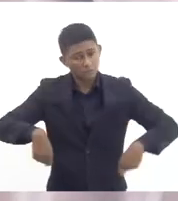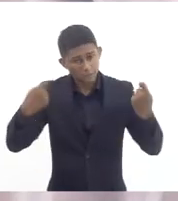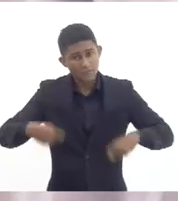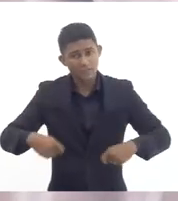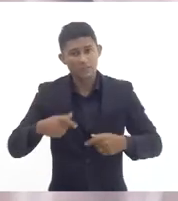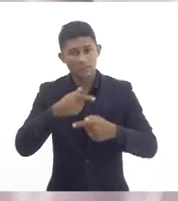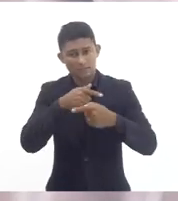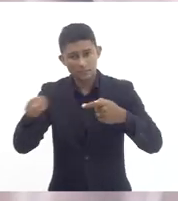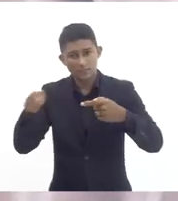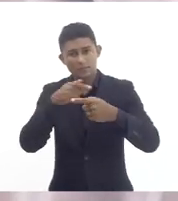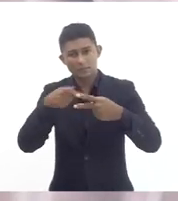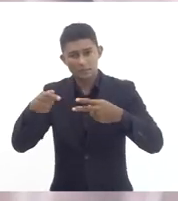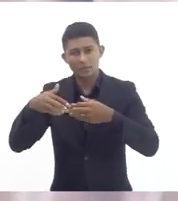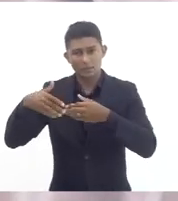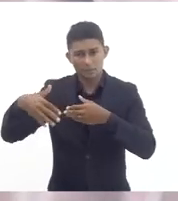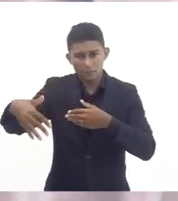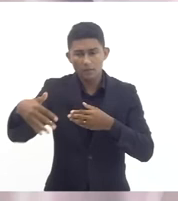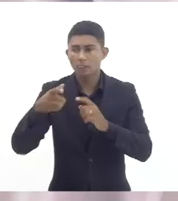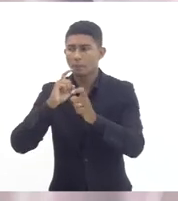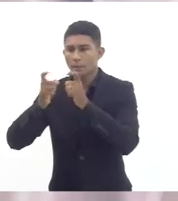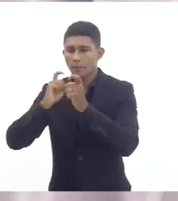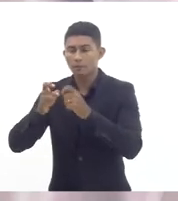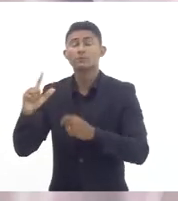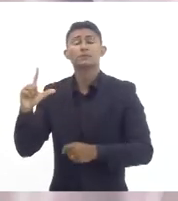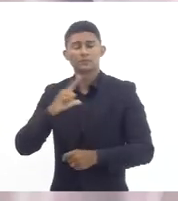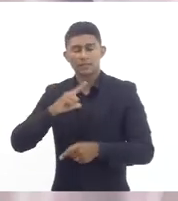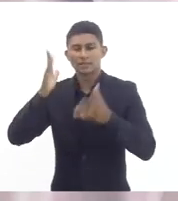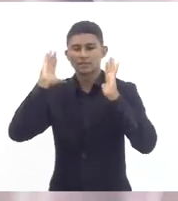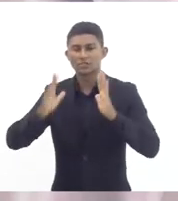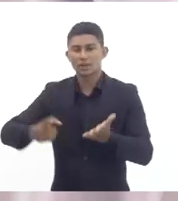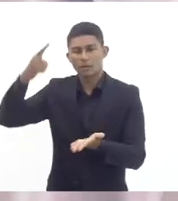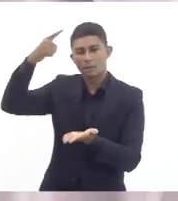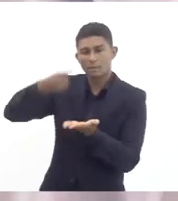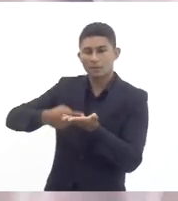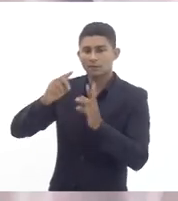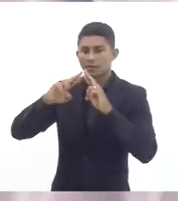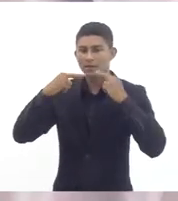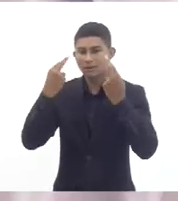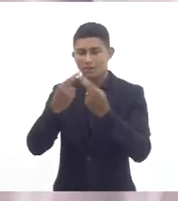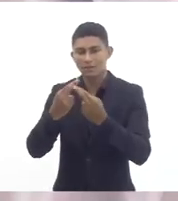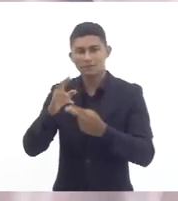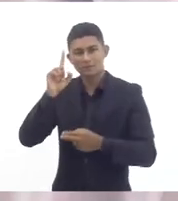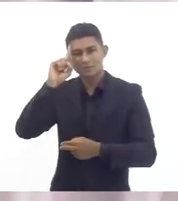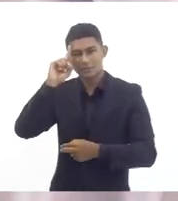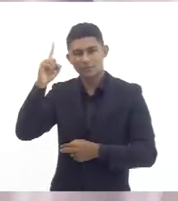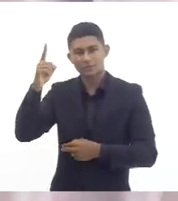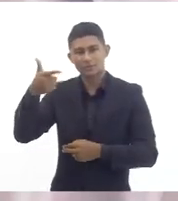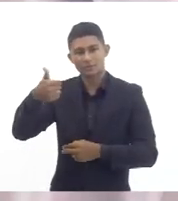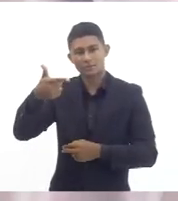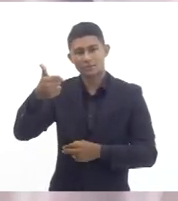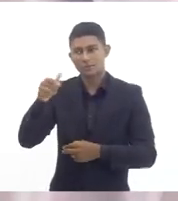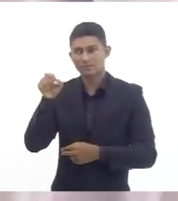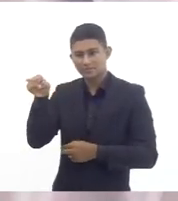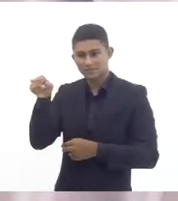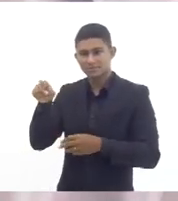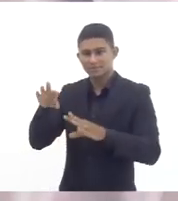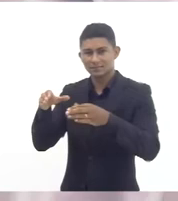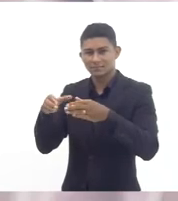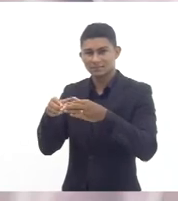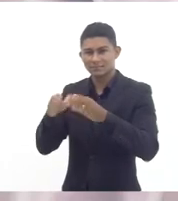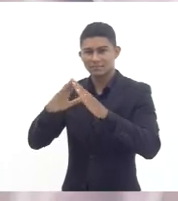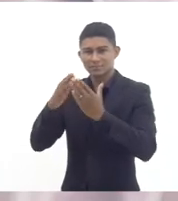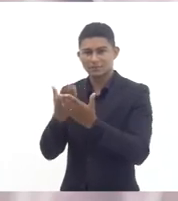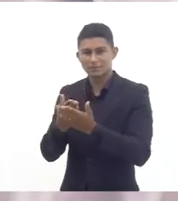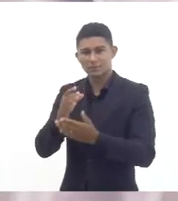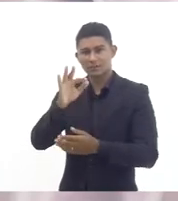próximas semanas a gente já tem uma audiência pública marcada com a Faietec para dia 12 que é um bom marco temporal para a gente